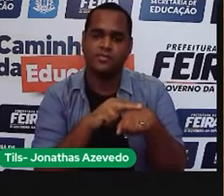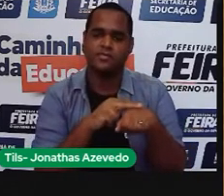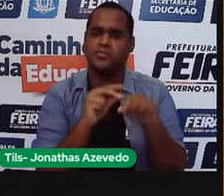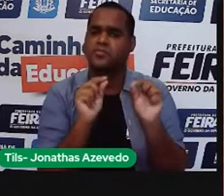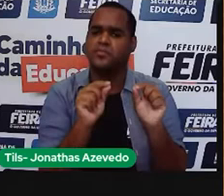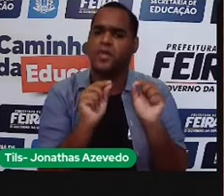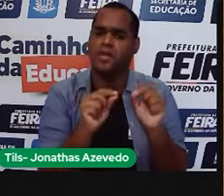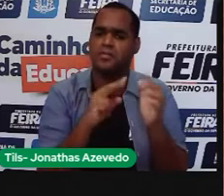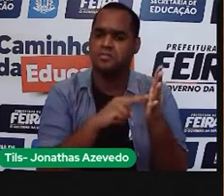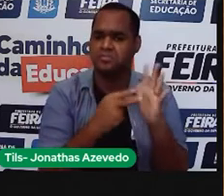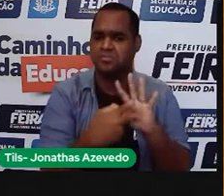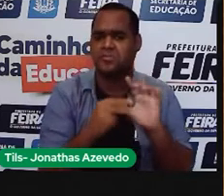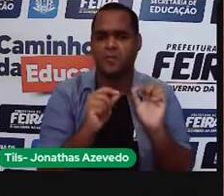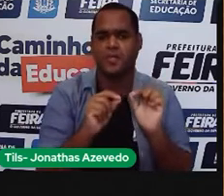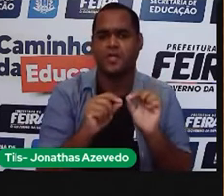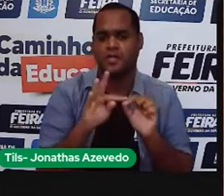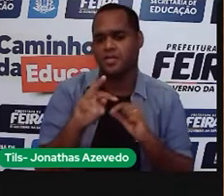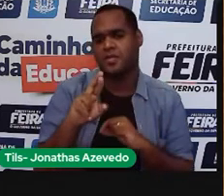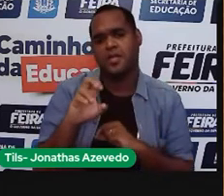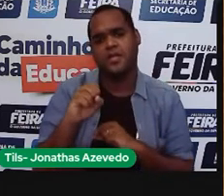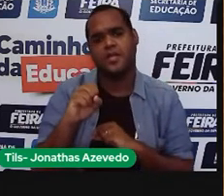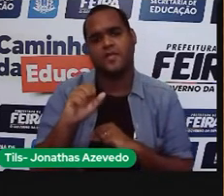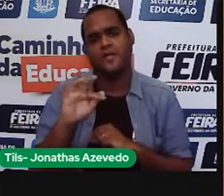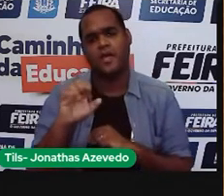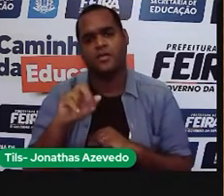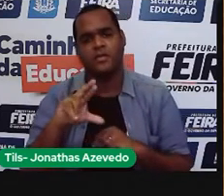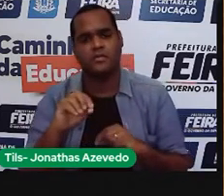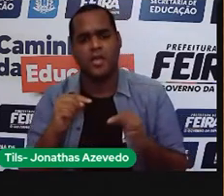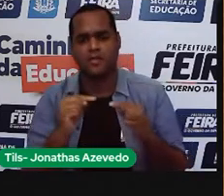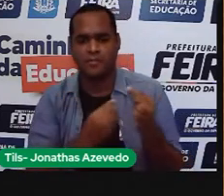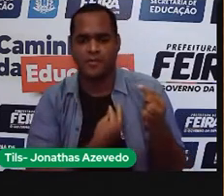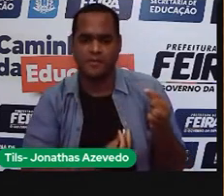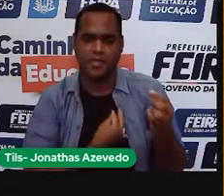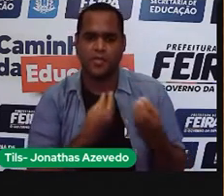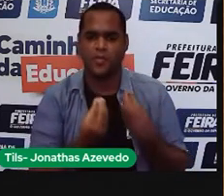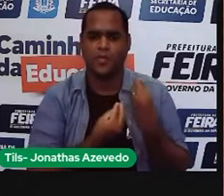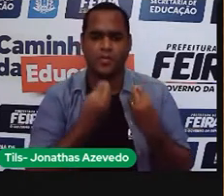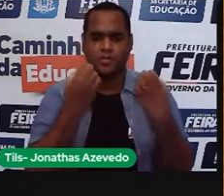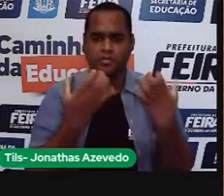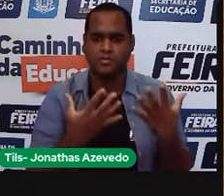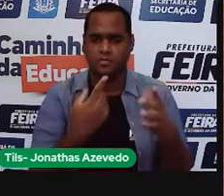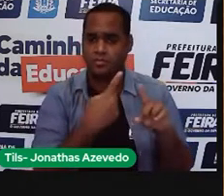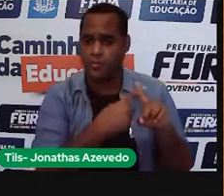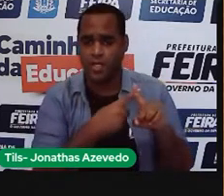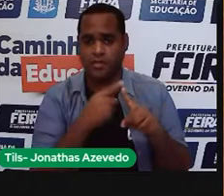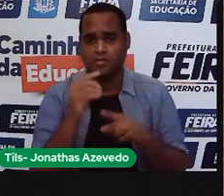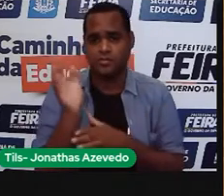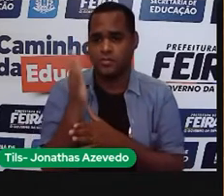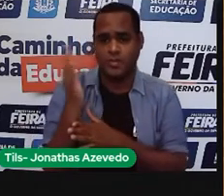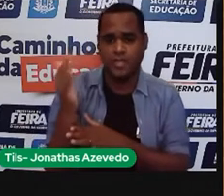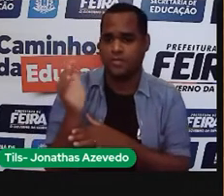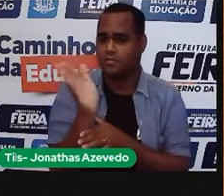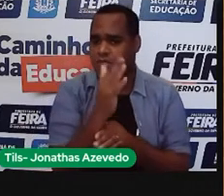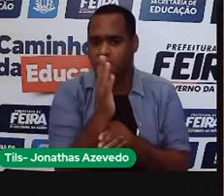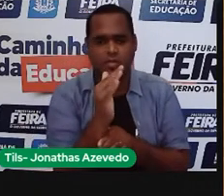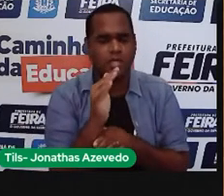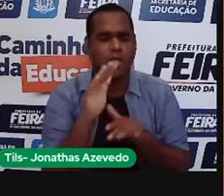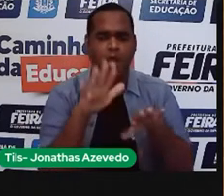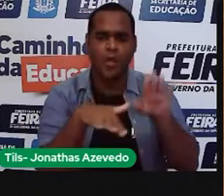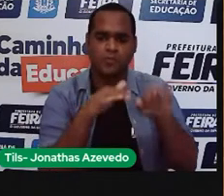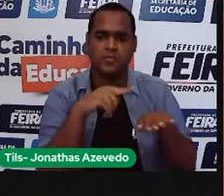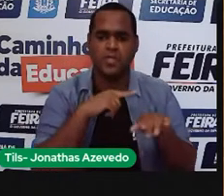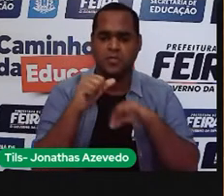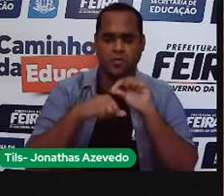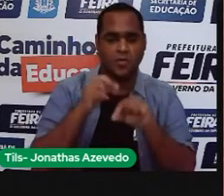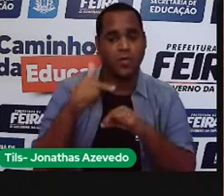O que é isso? O que são essas bandeiras tarifárias? O que é que isso tem a ver com a nossa vida? Por que que uma bandeira fica mais cara, enquanto na outra fica